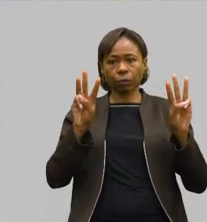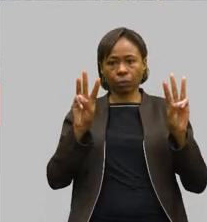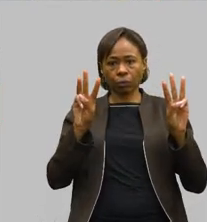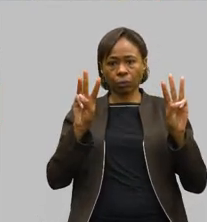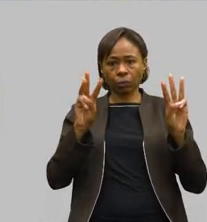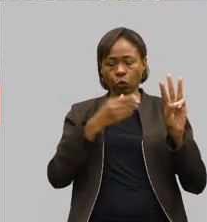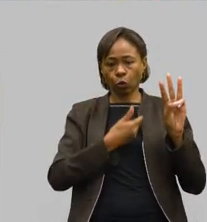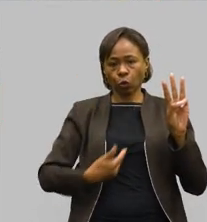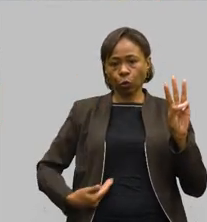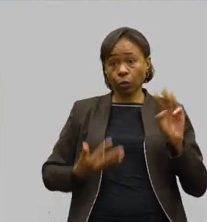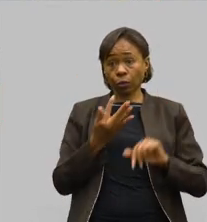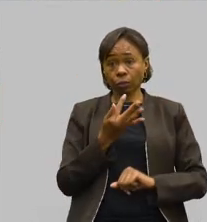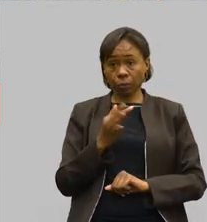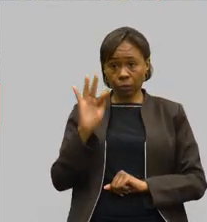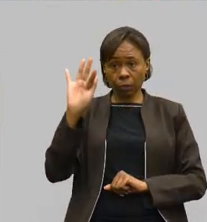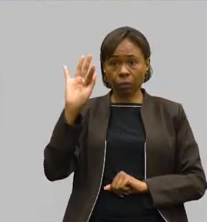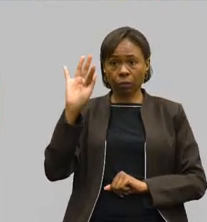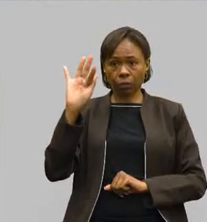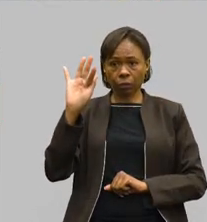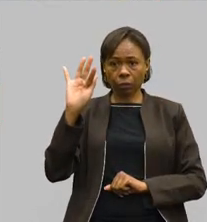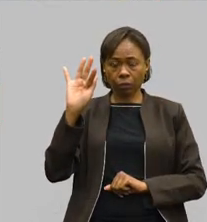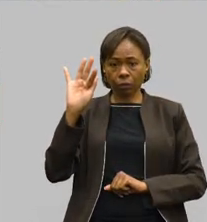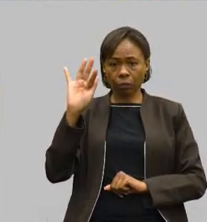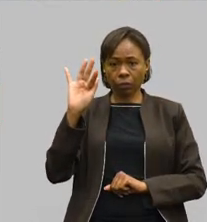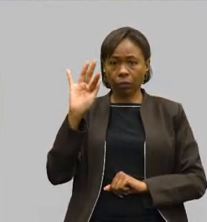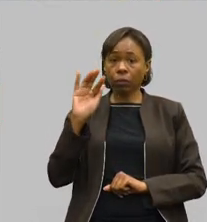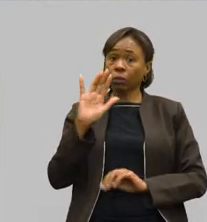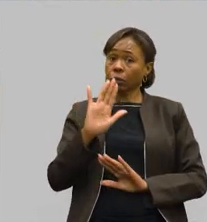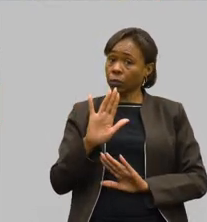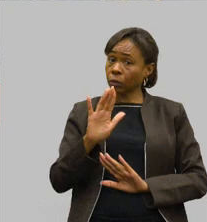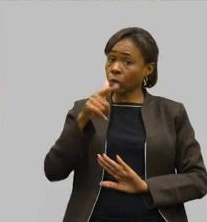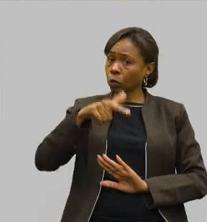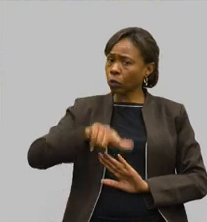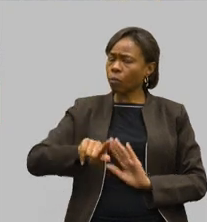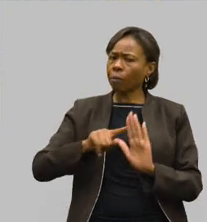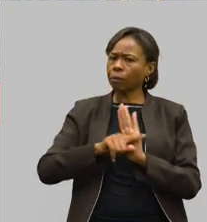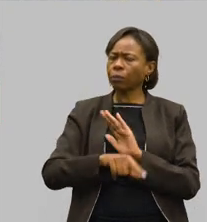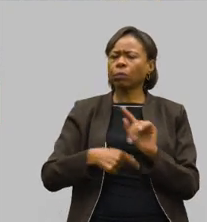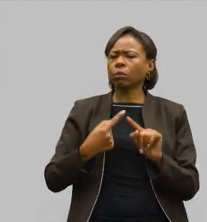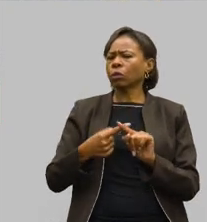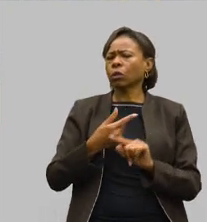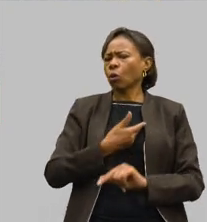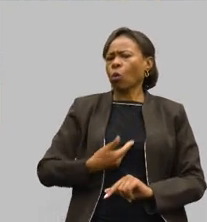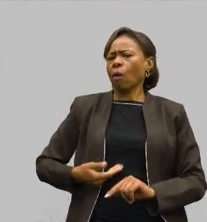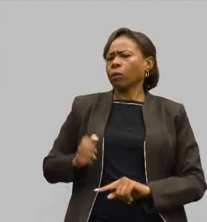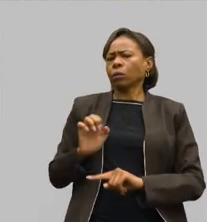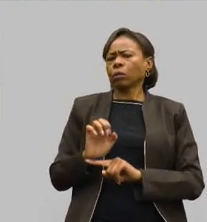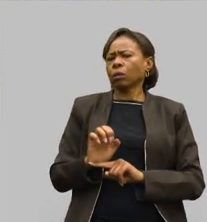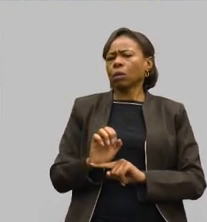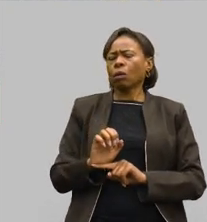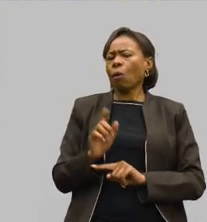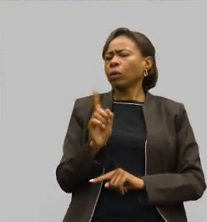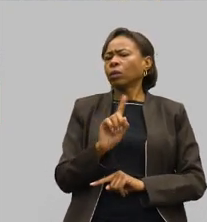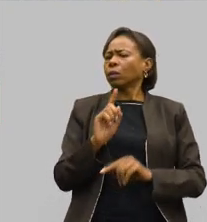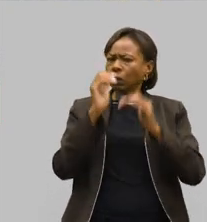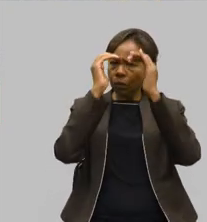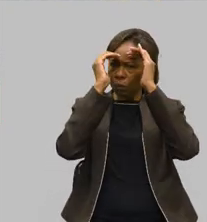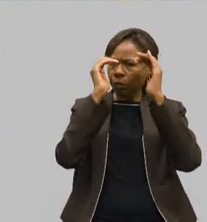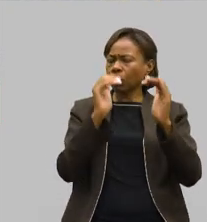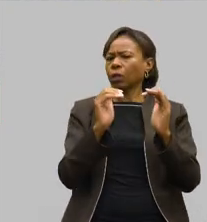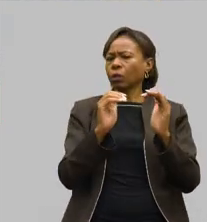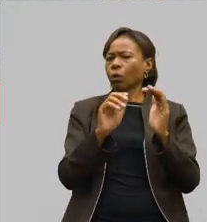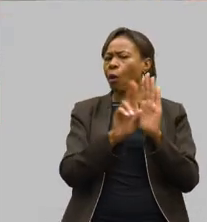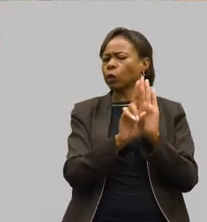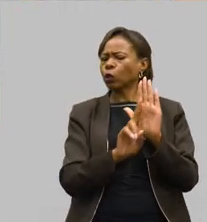Então, remeto a volta da pergunta, por que o governo estadual não cumpre a lei da lista suja aqui em Minas Gerais?